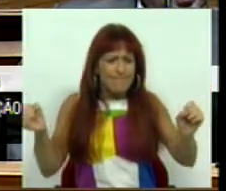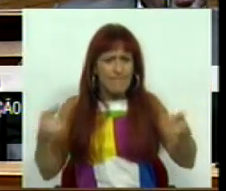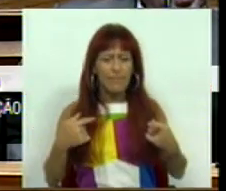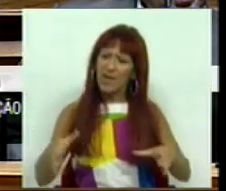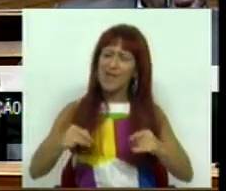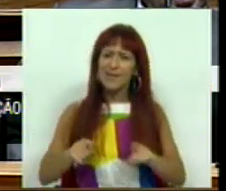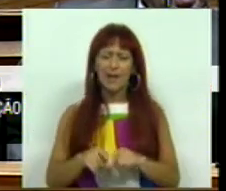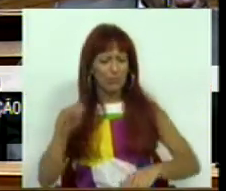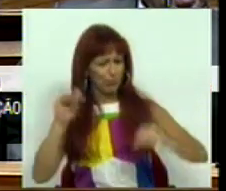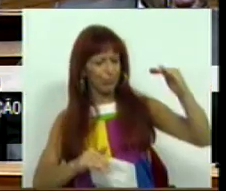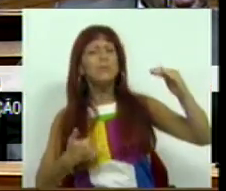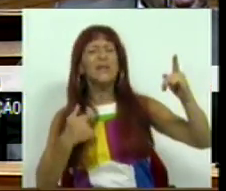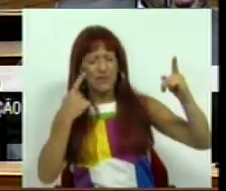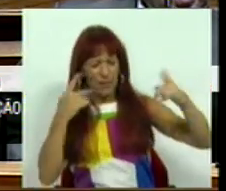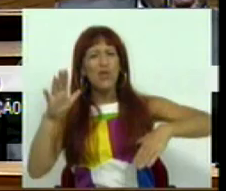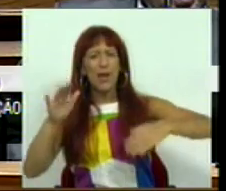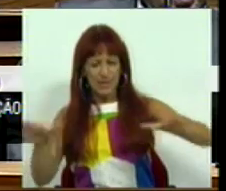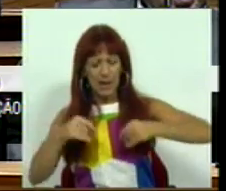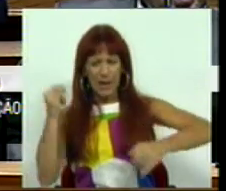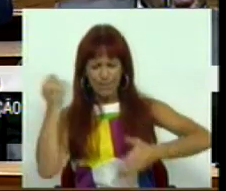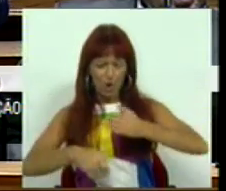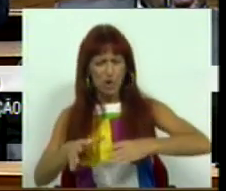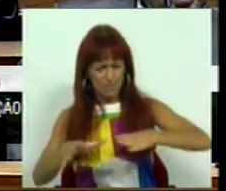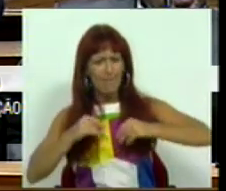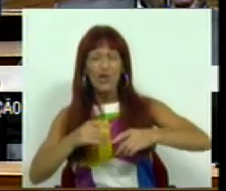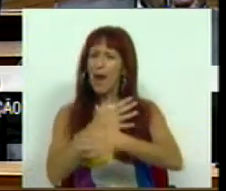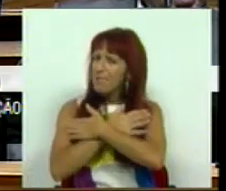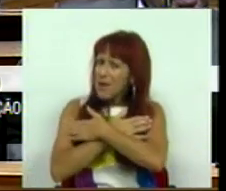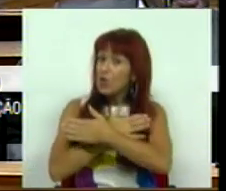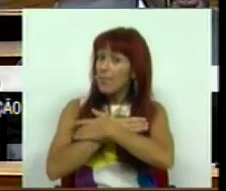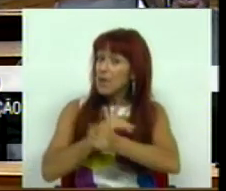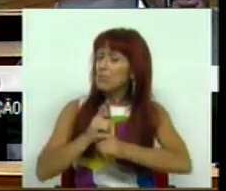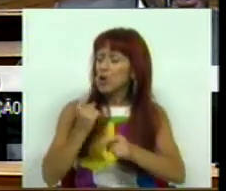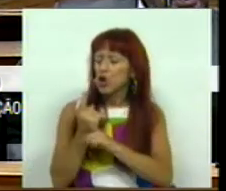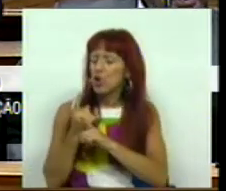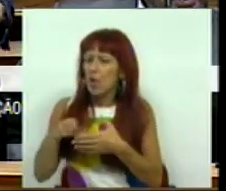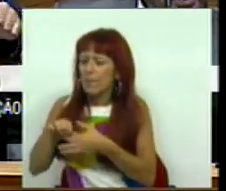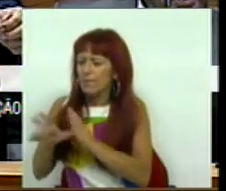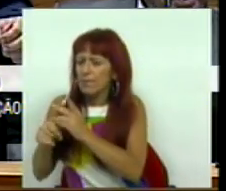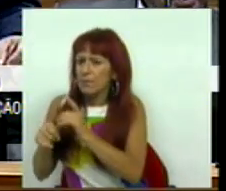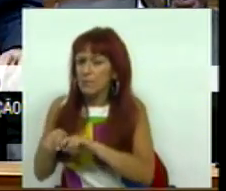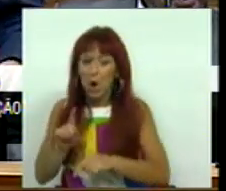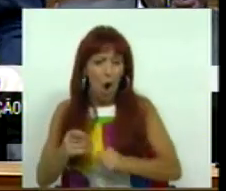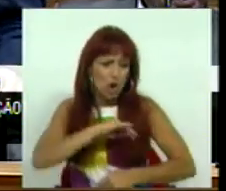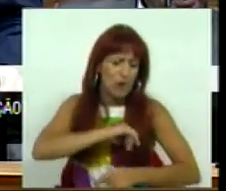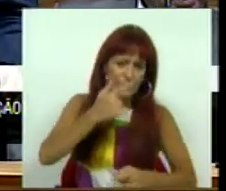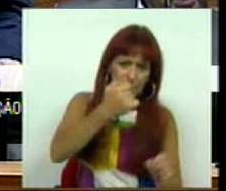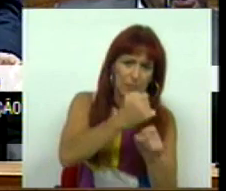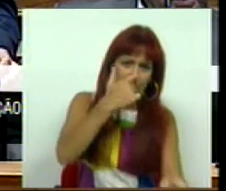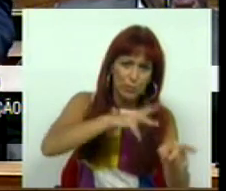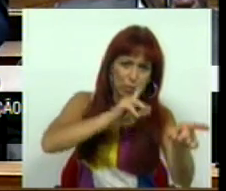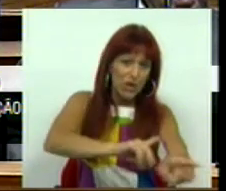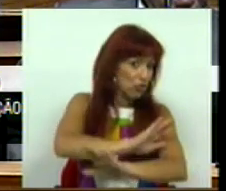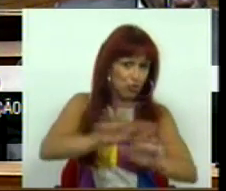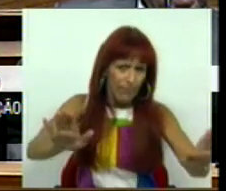vê-se que aceitam as desigualdades e vê-se que aceitam mais impostos e amigos, amigos, são apenas do saco que é o rendimento do trabalho dos